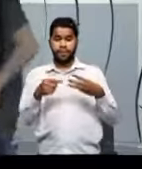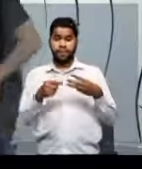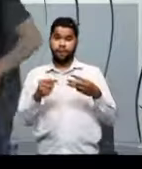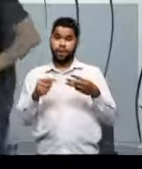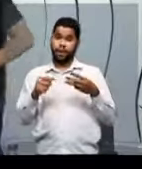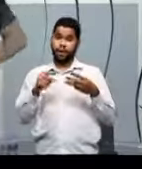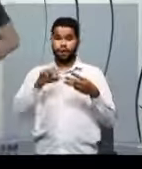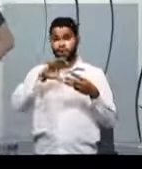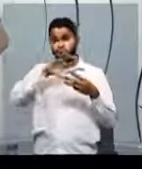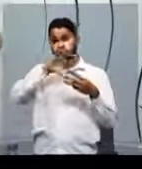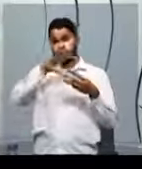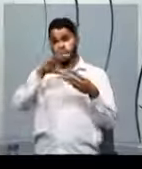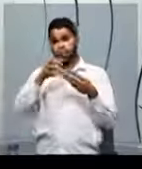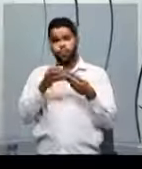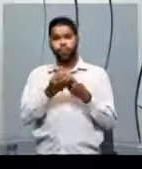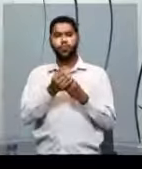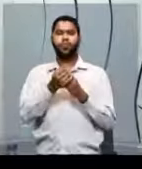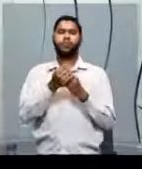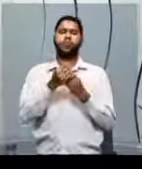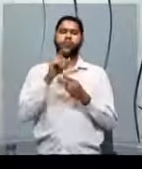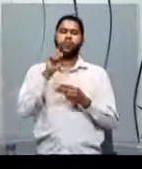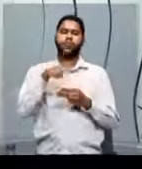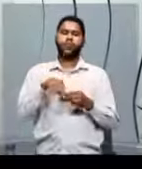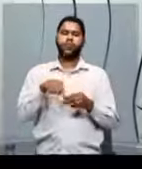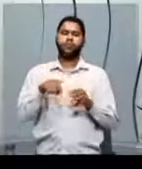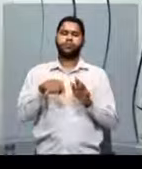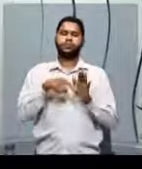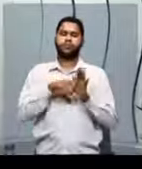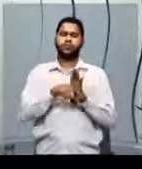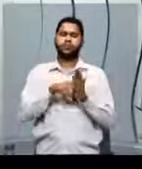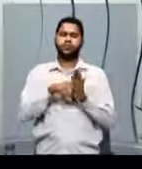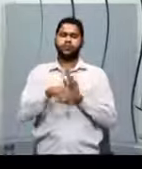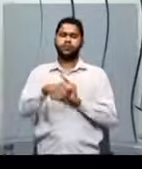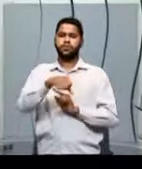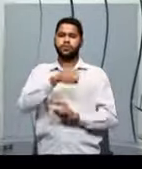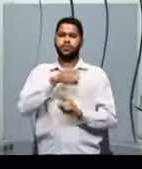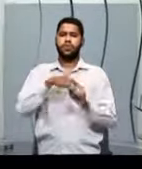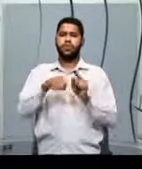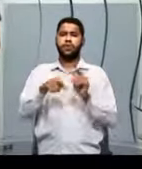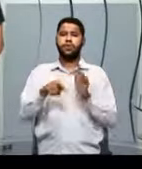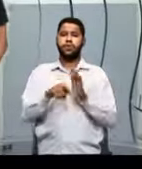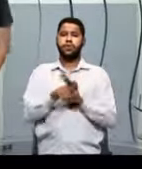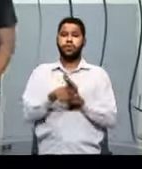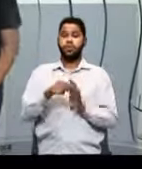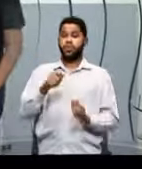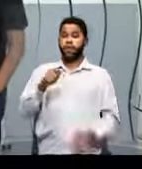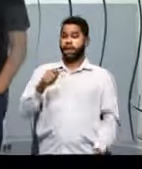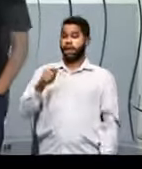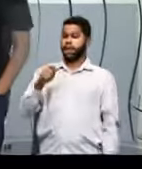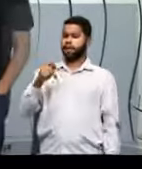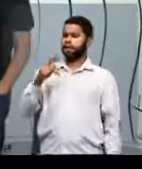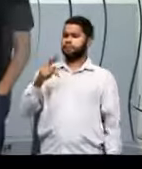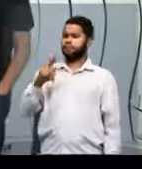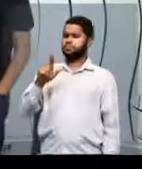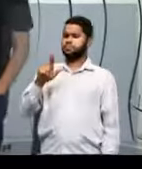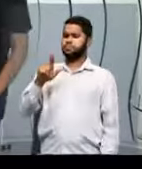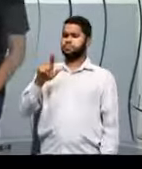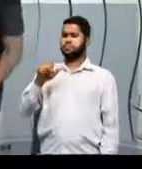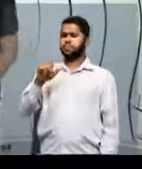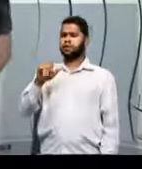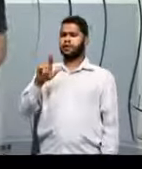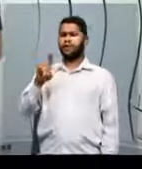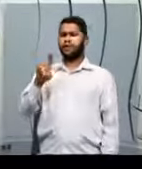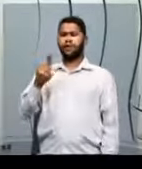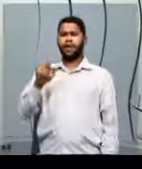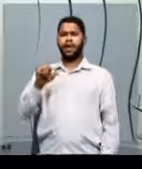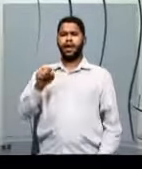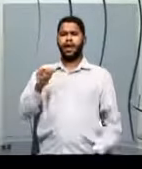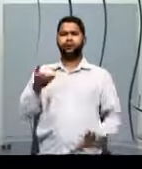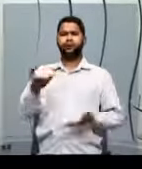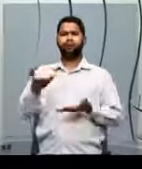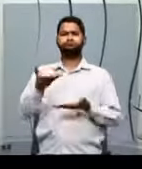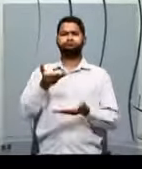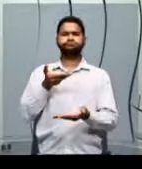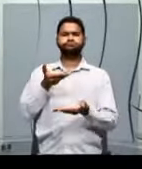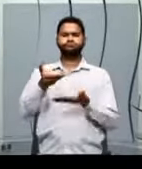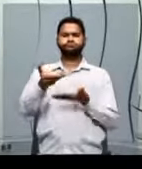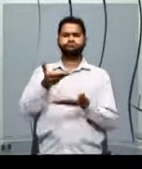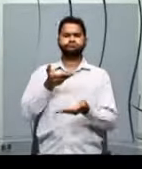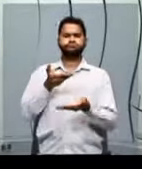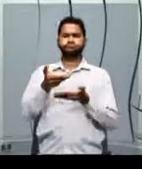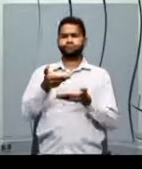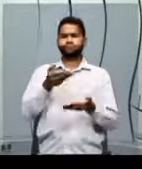Mas aí também uma dúvida comum é as ciências sociais aplicadas. O que seria as ciências sociais aplicadas? Por exemplo,